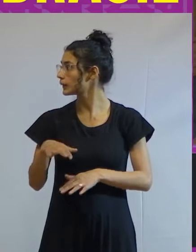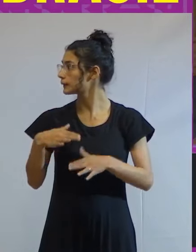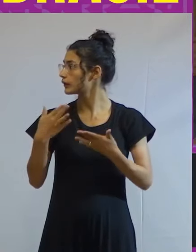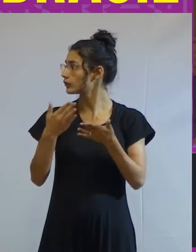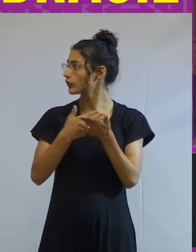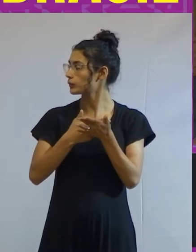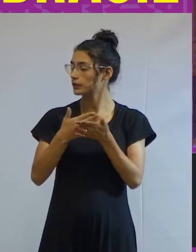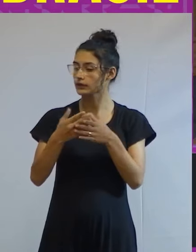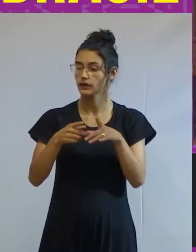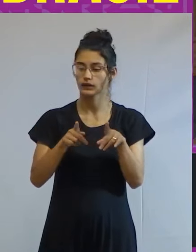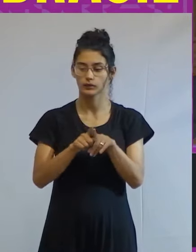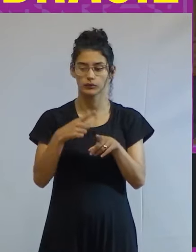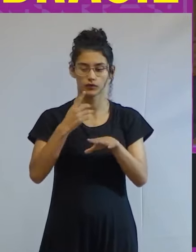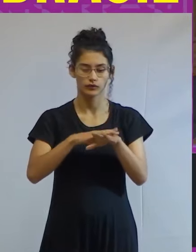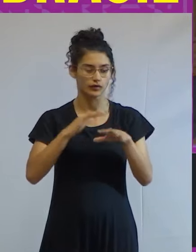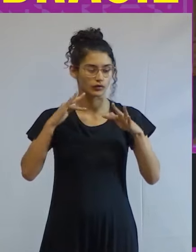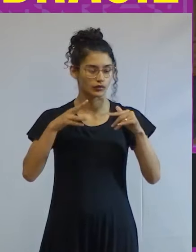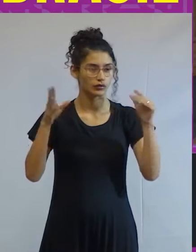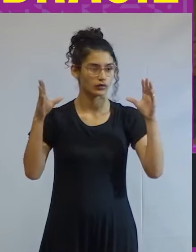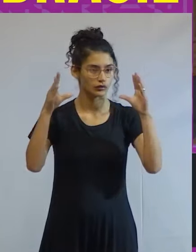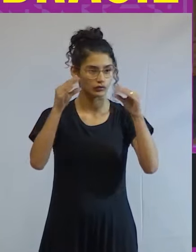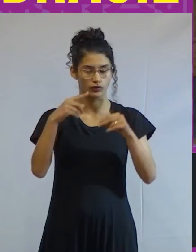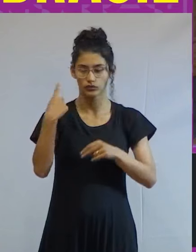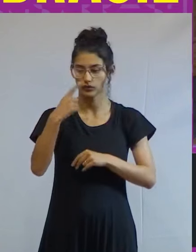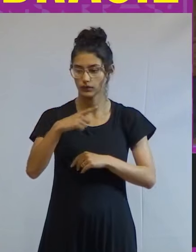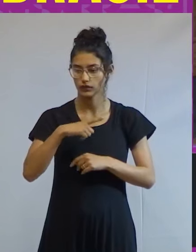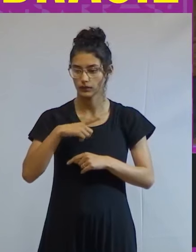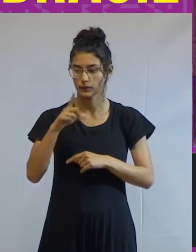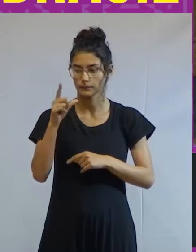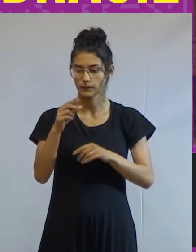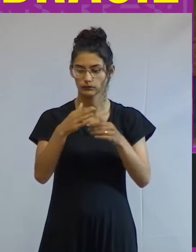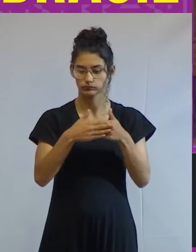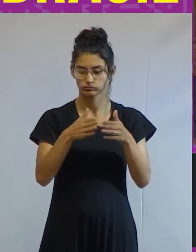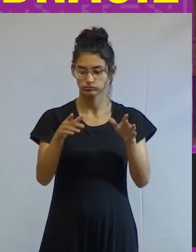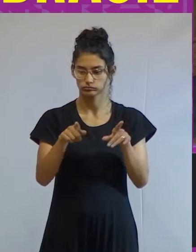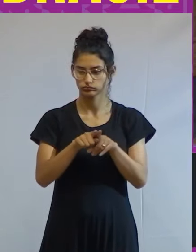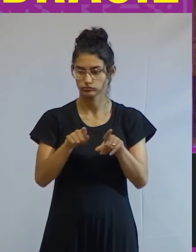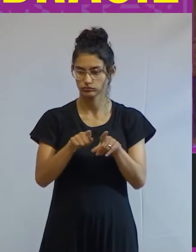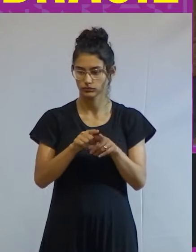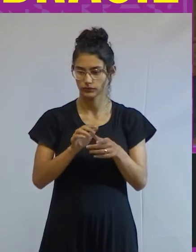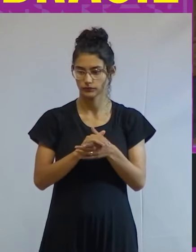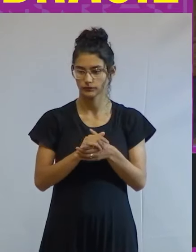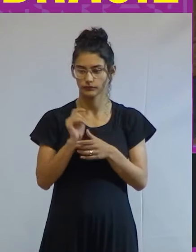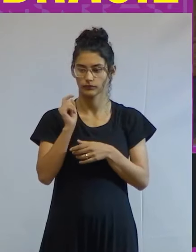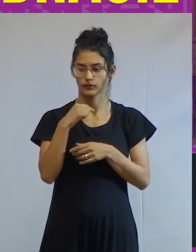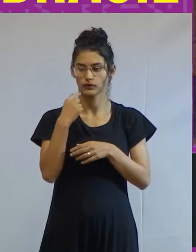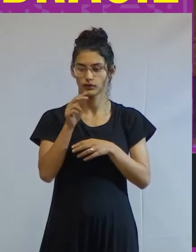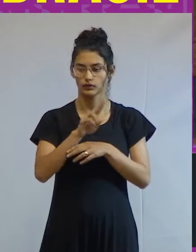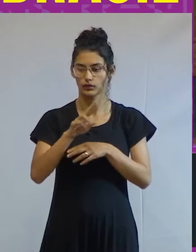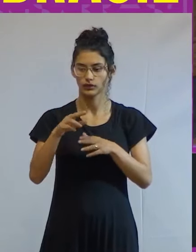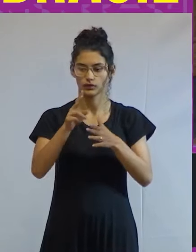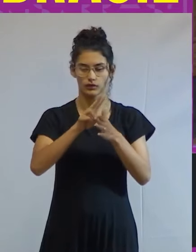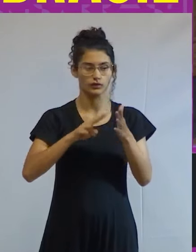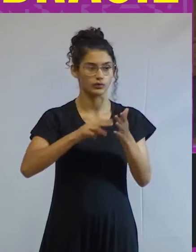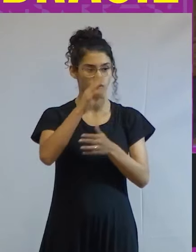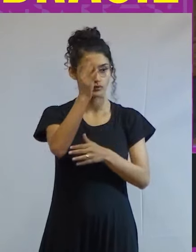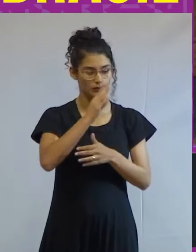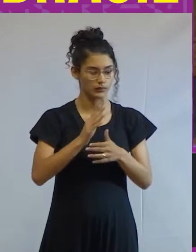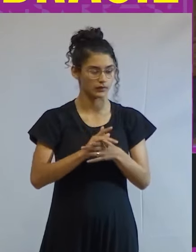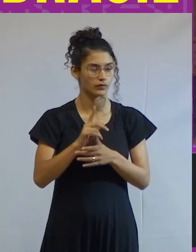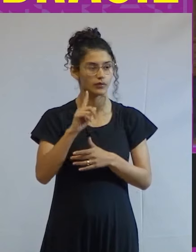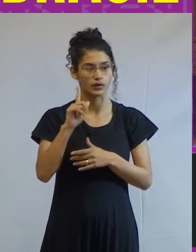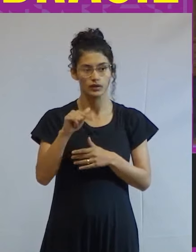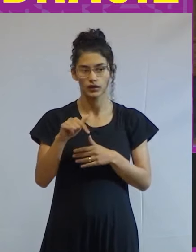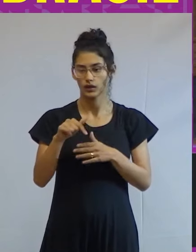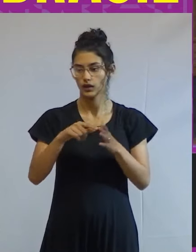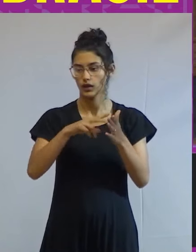início, como a gente tem feito em todas as noites, a gente tem uma pequena abertura com aquilo que a gente chama leituras de Brasil, que